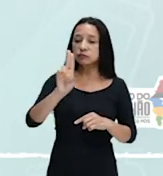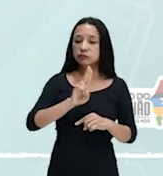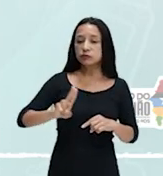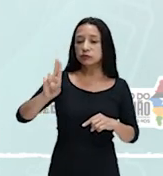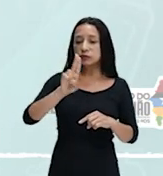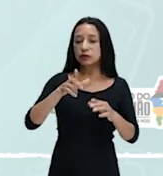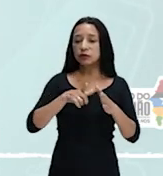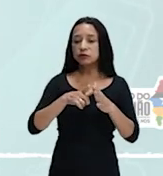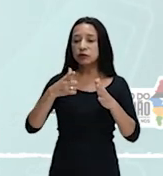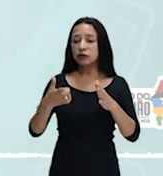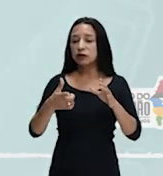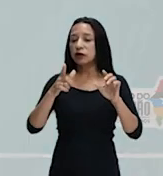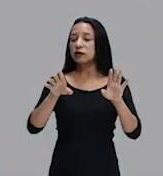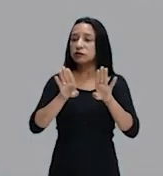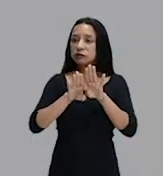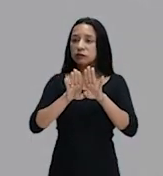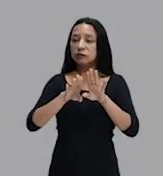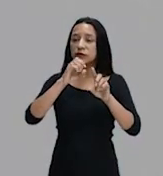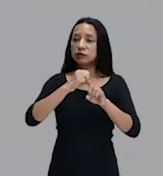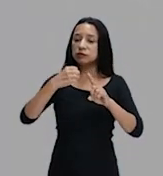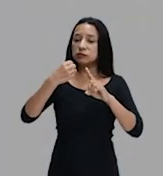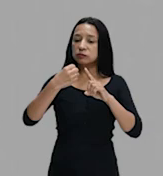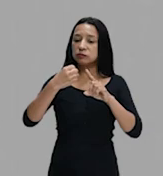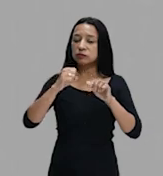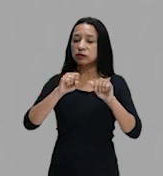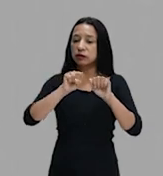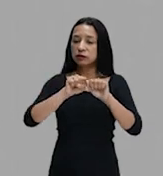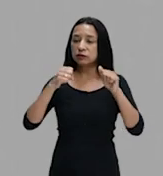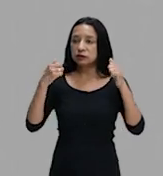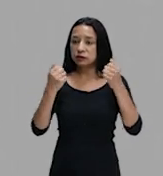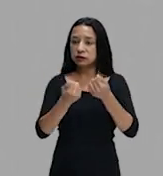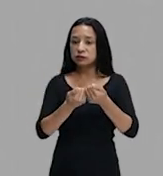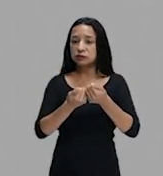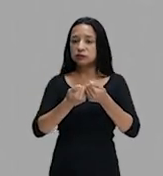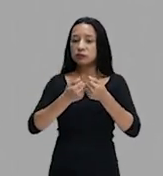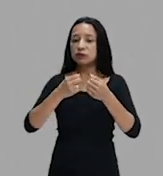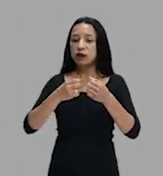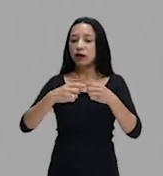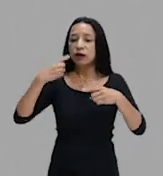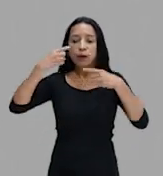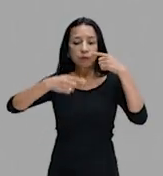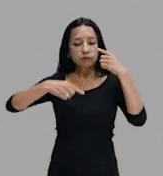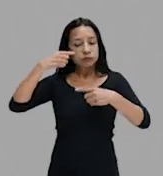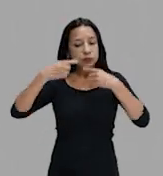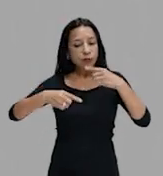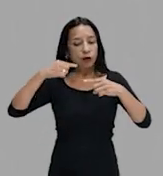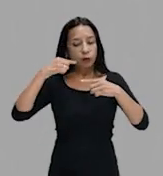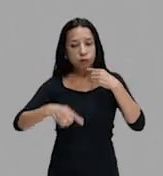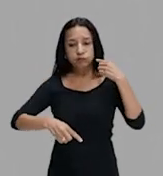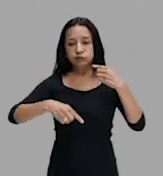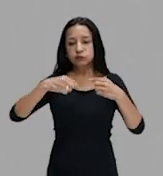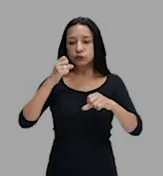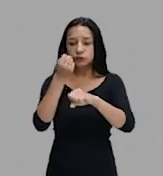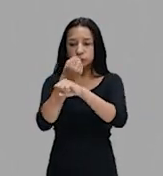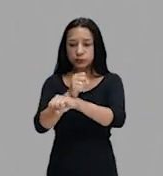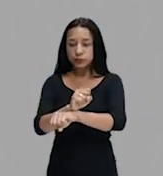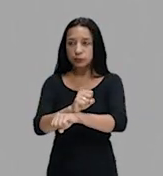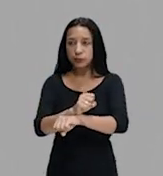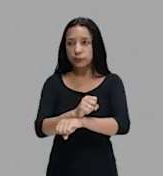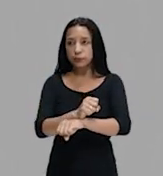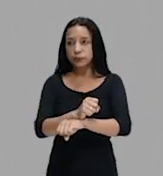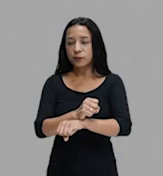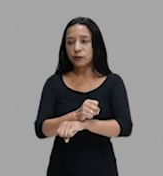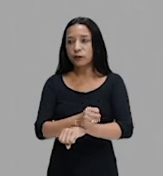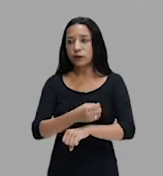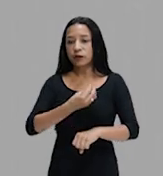essas associações para poder reivindicar, para poder lutar contra a escravidão. Então, a